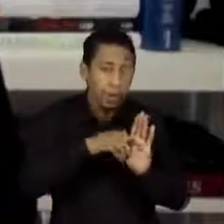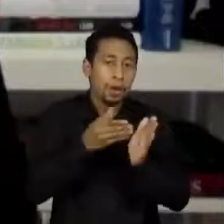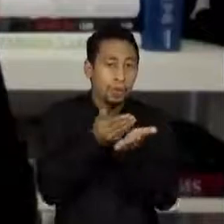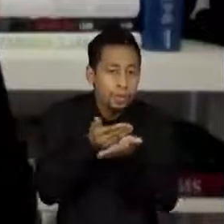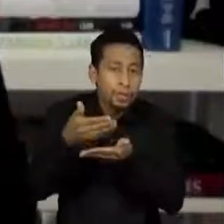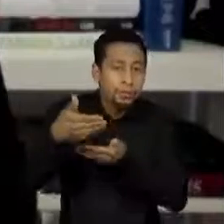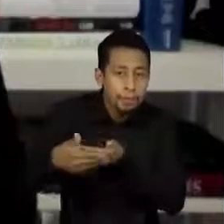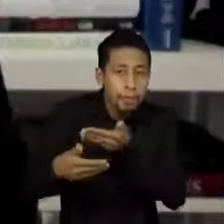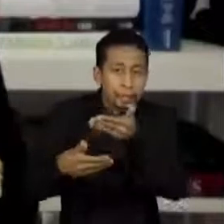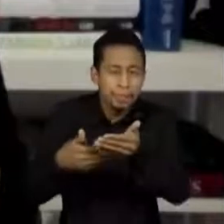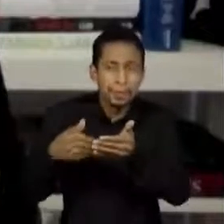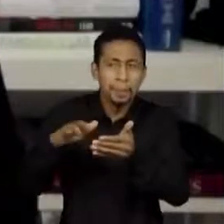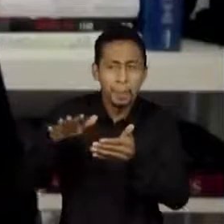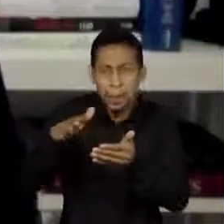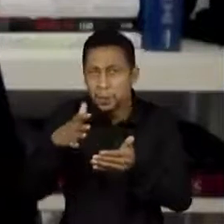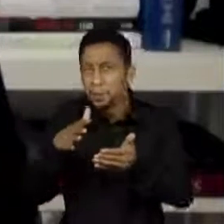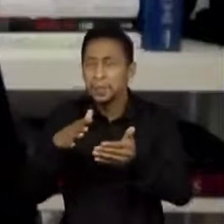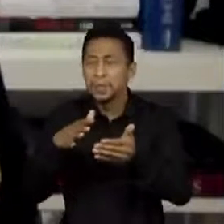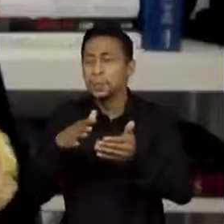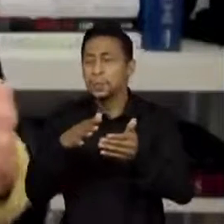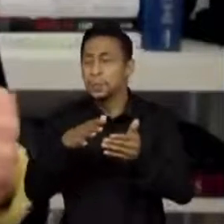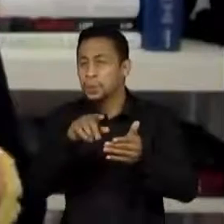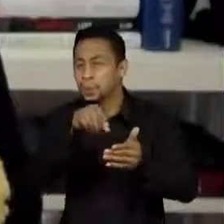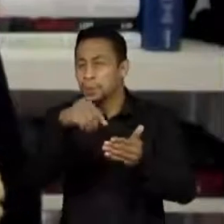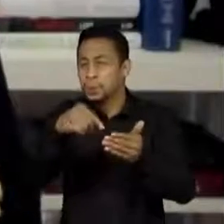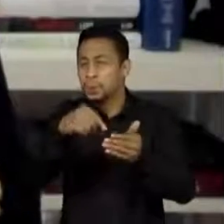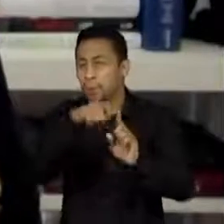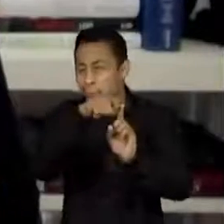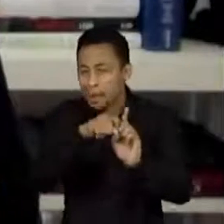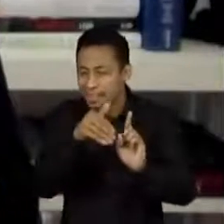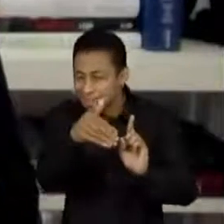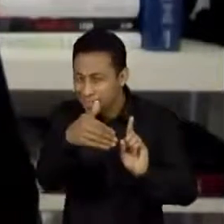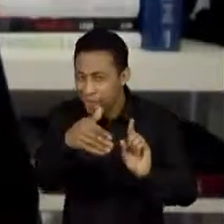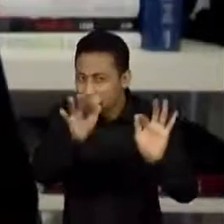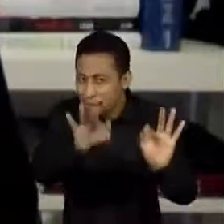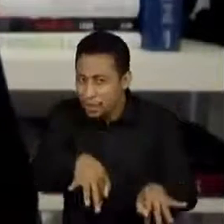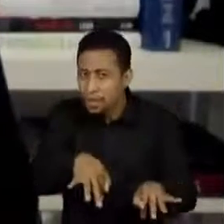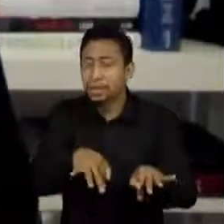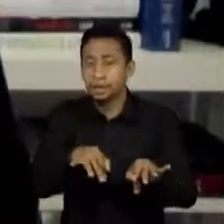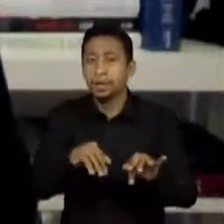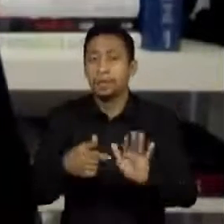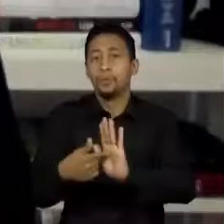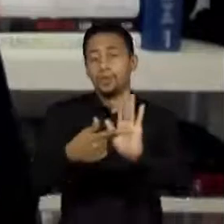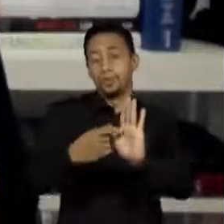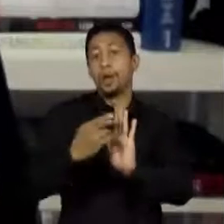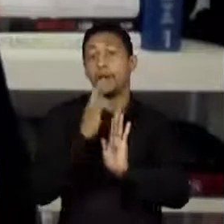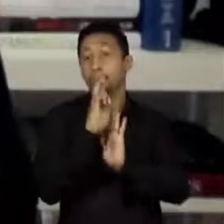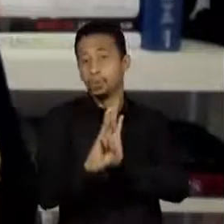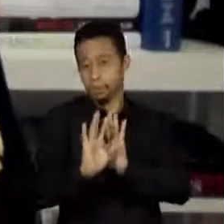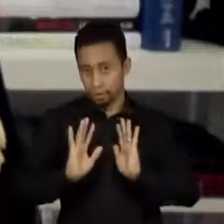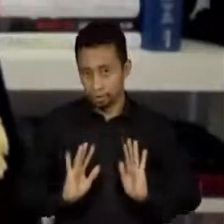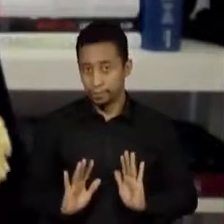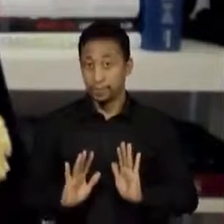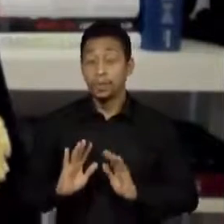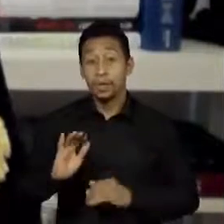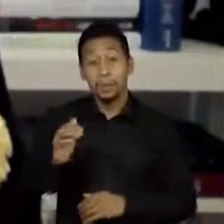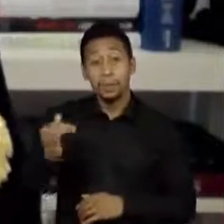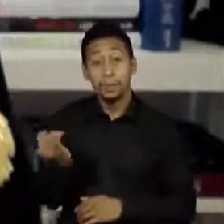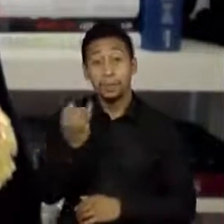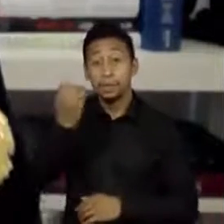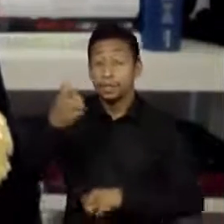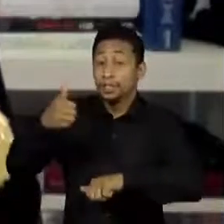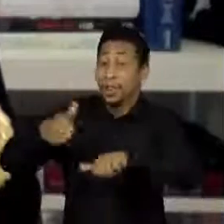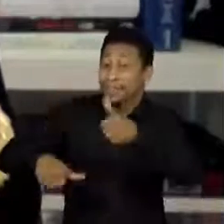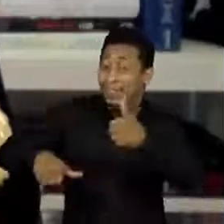para o fim do mês, mas nós estamos observando essa mesma queda. É importante a gente avaliar essa queda